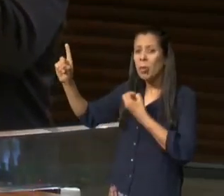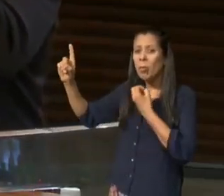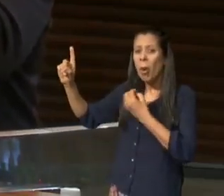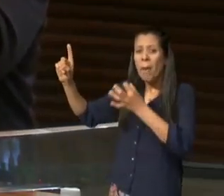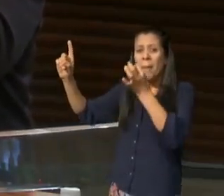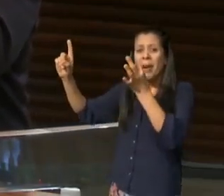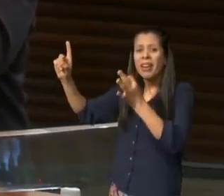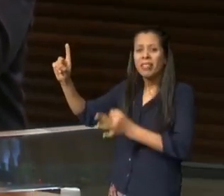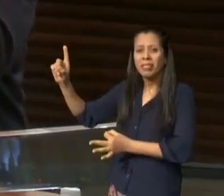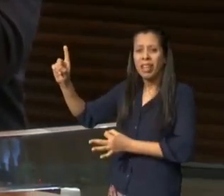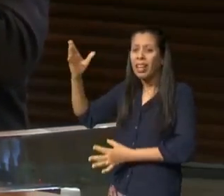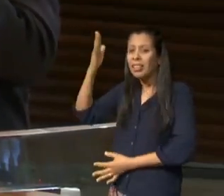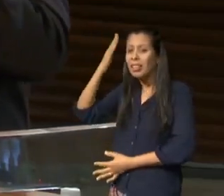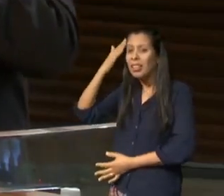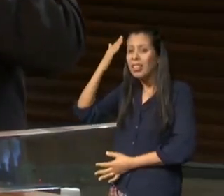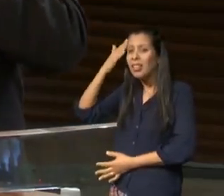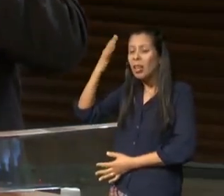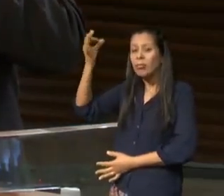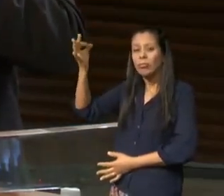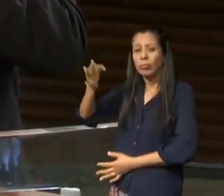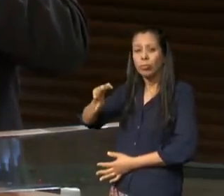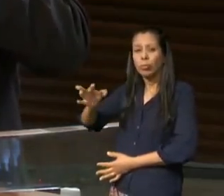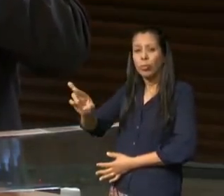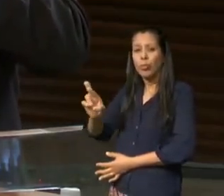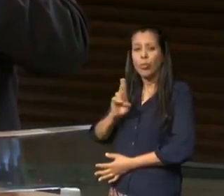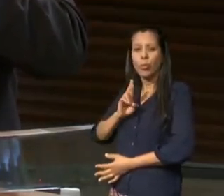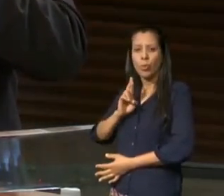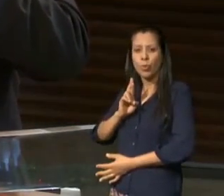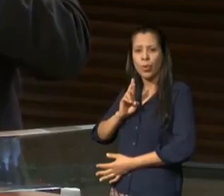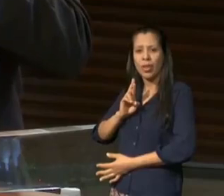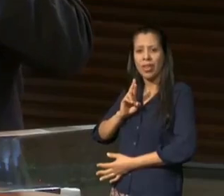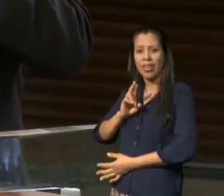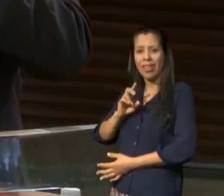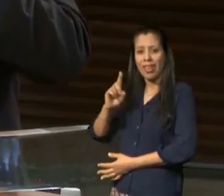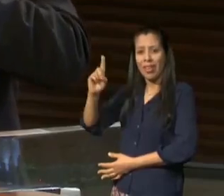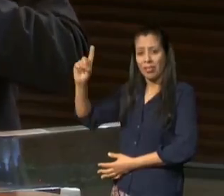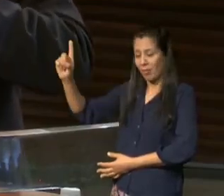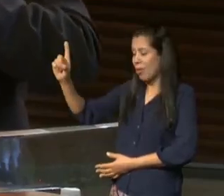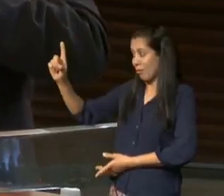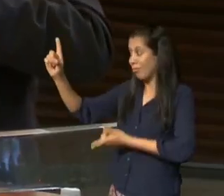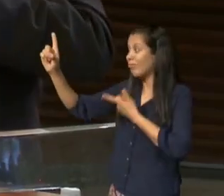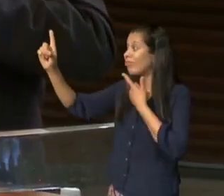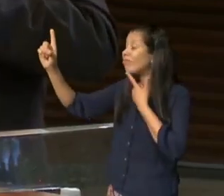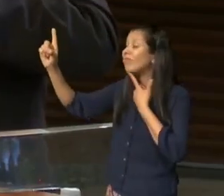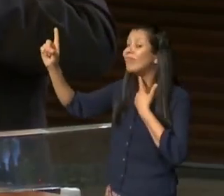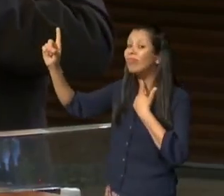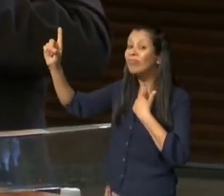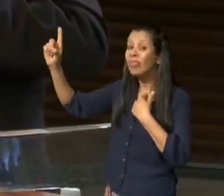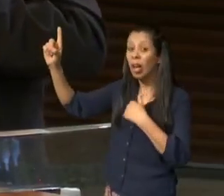com esse sentimento de fazer a vontade de Deus